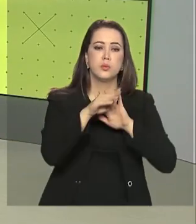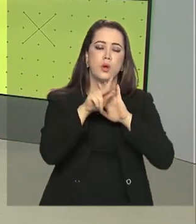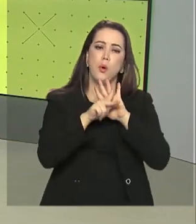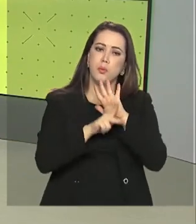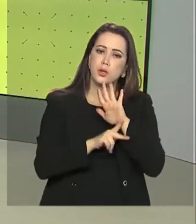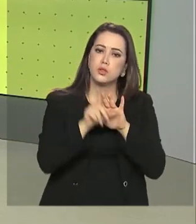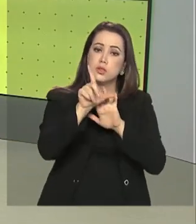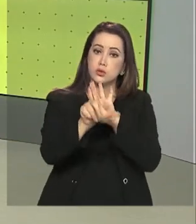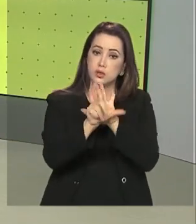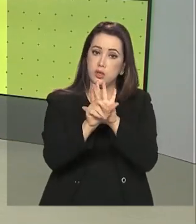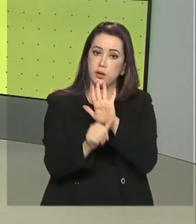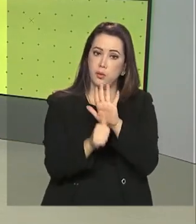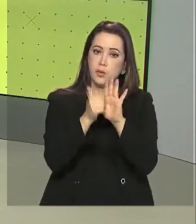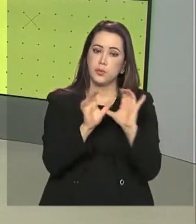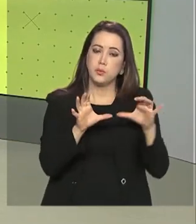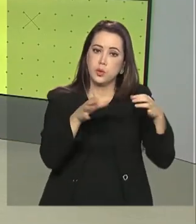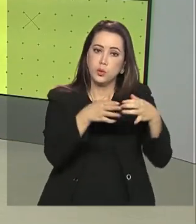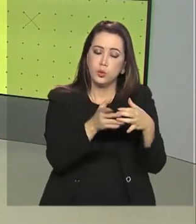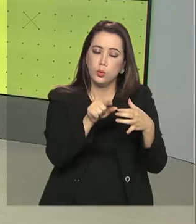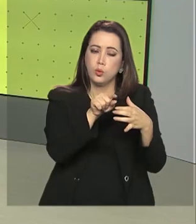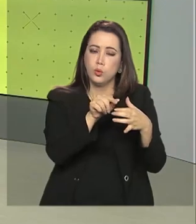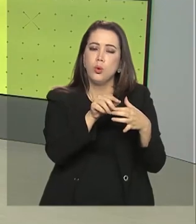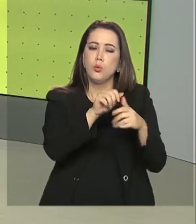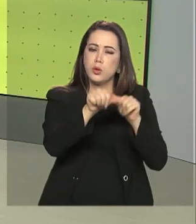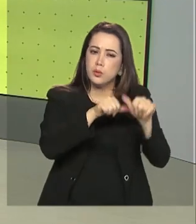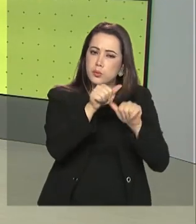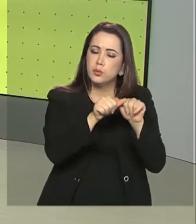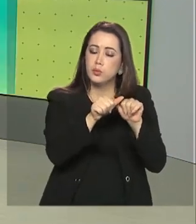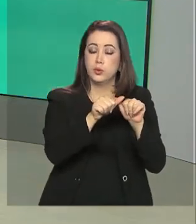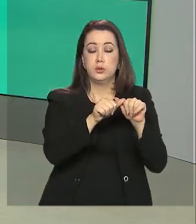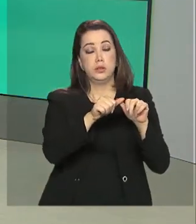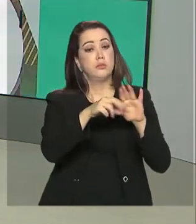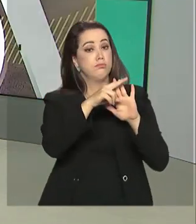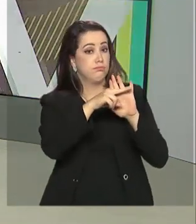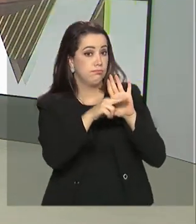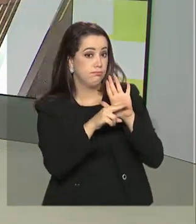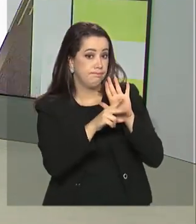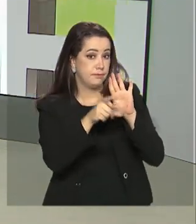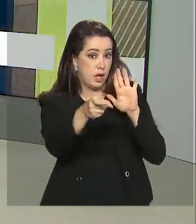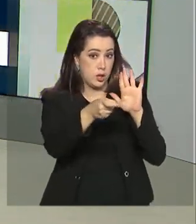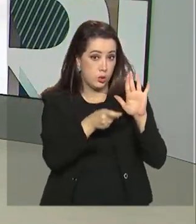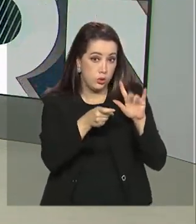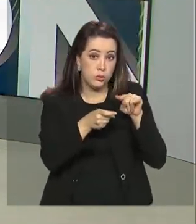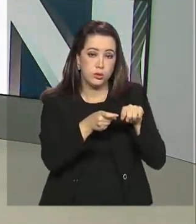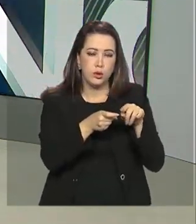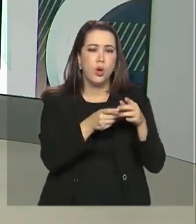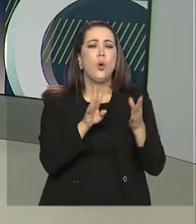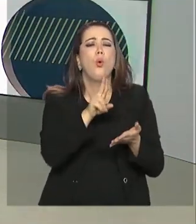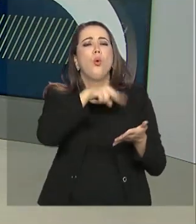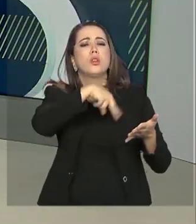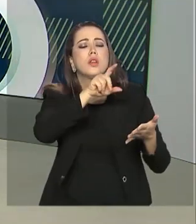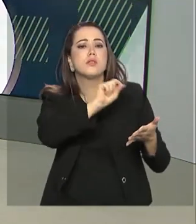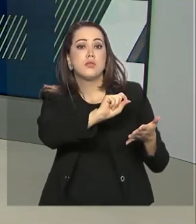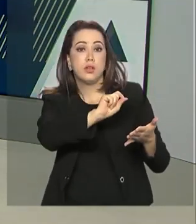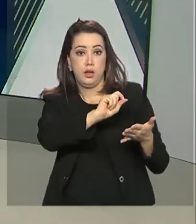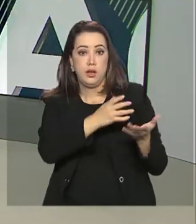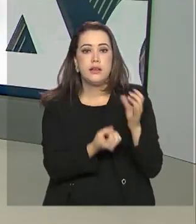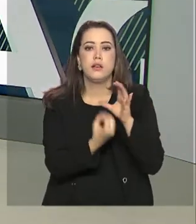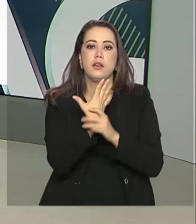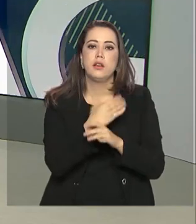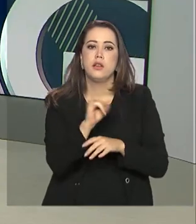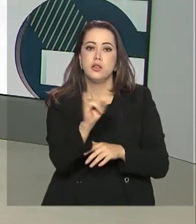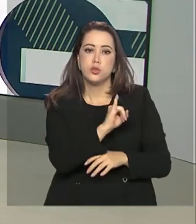o projeto de lei com a primeira parcela da reforma tributária. O texto encaminhado institui a contribuição social sobre